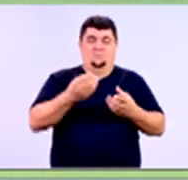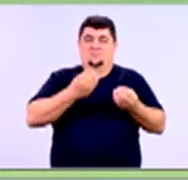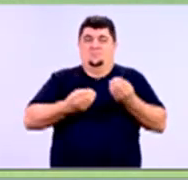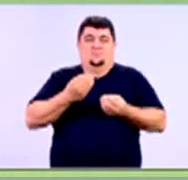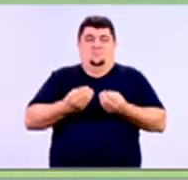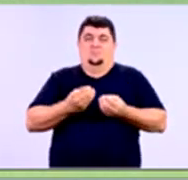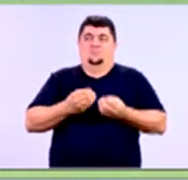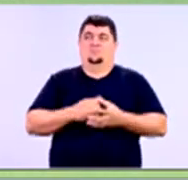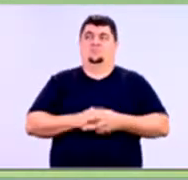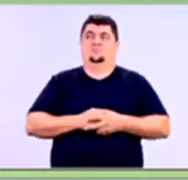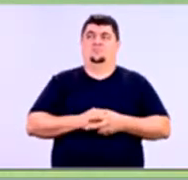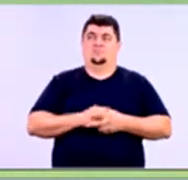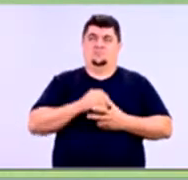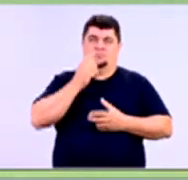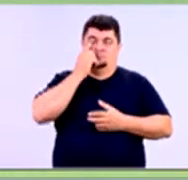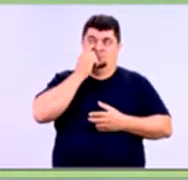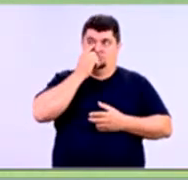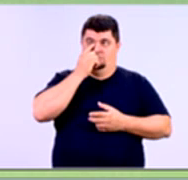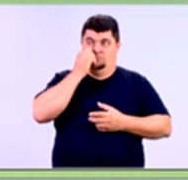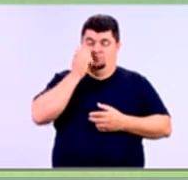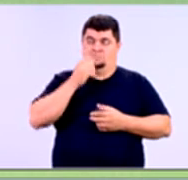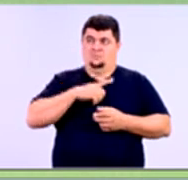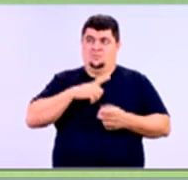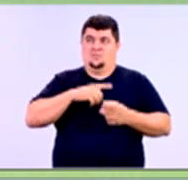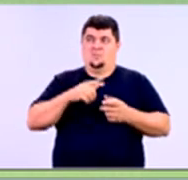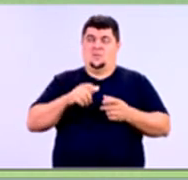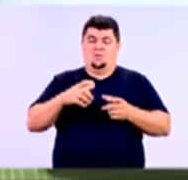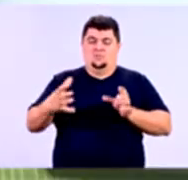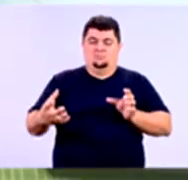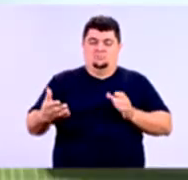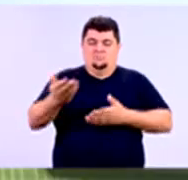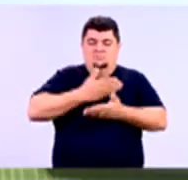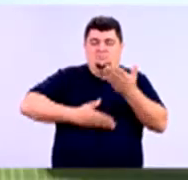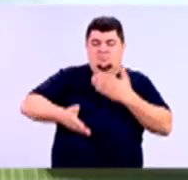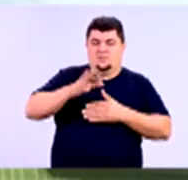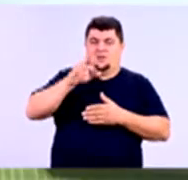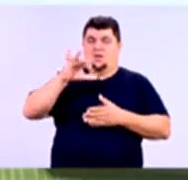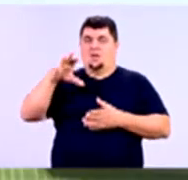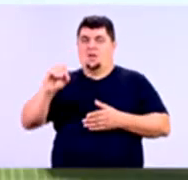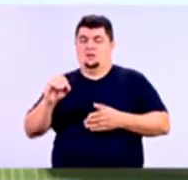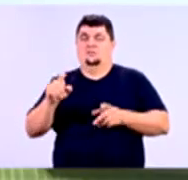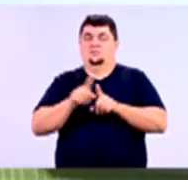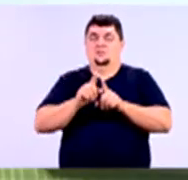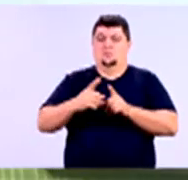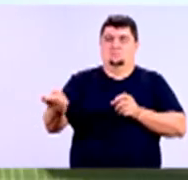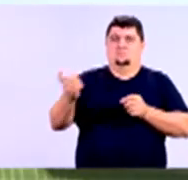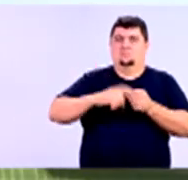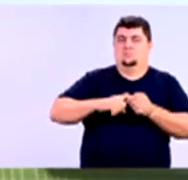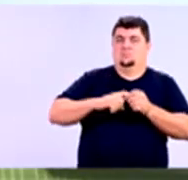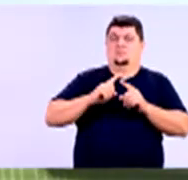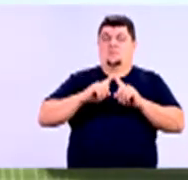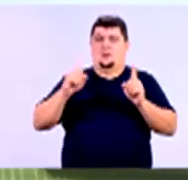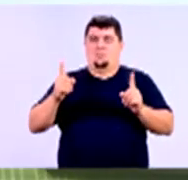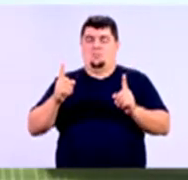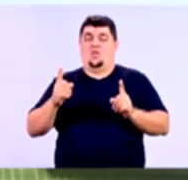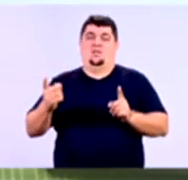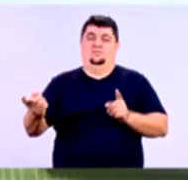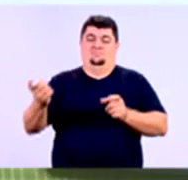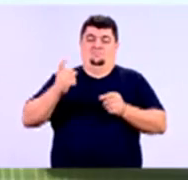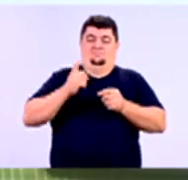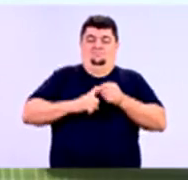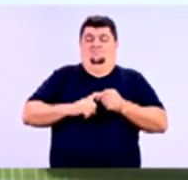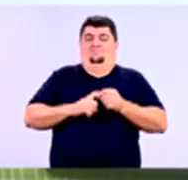ocorra. Gente, primeiro a relação entre risco e retorno. Normalmente, os negócios mais rentáveis